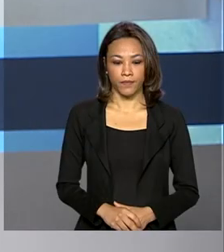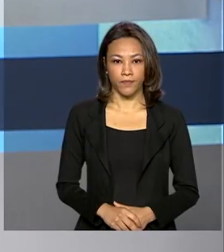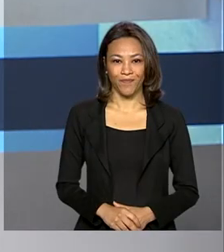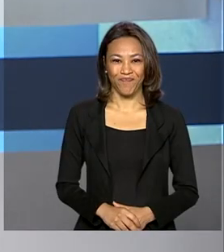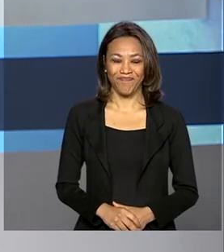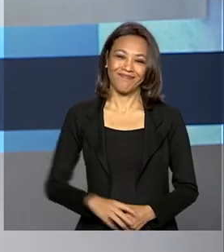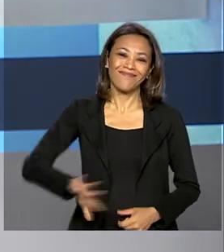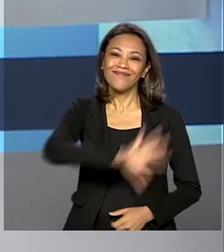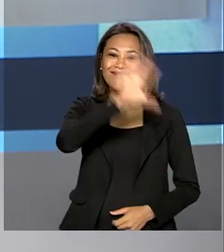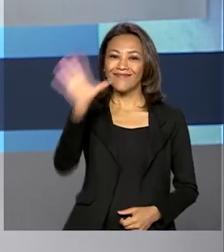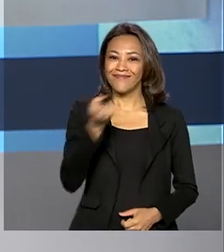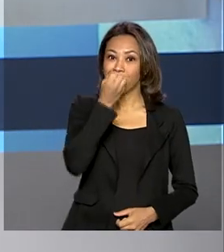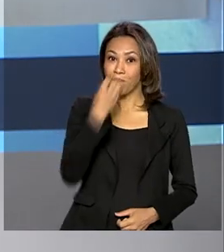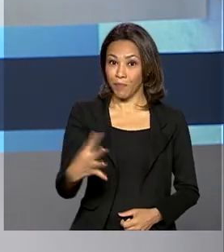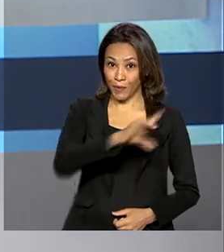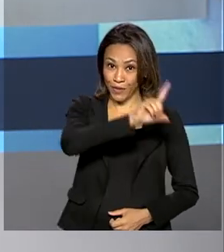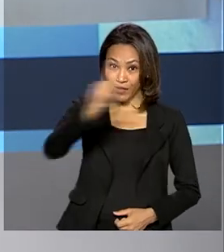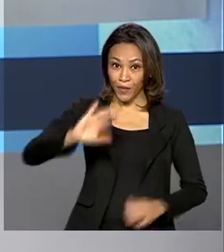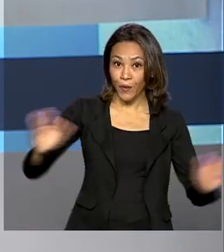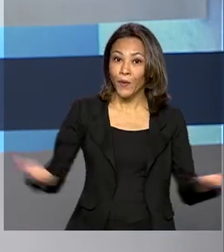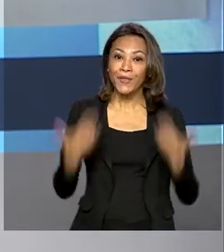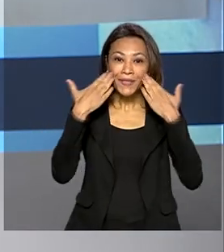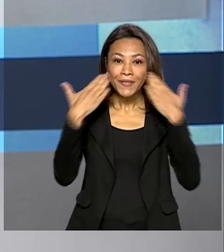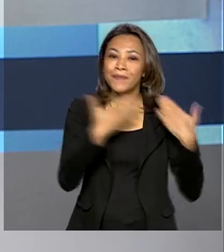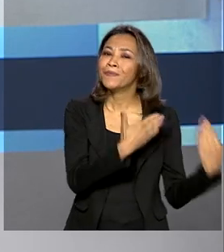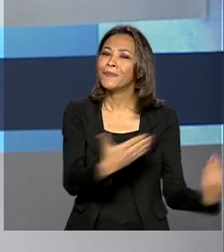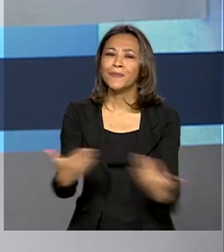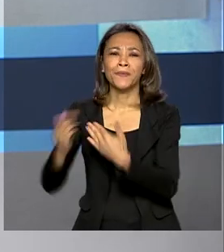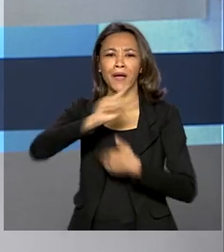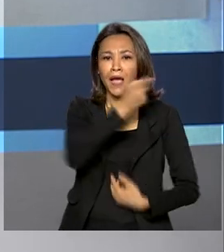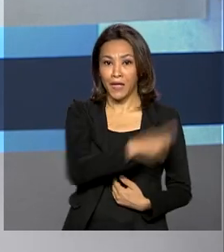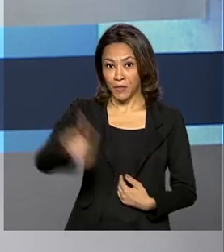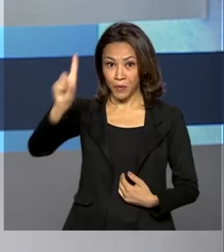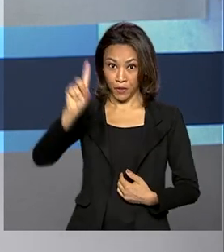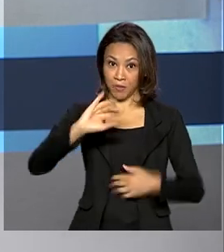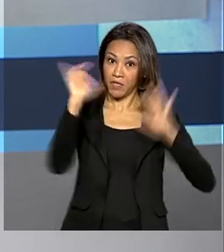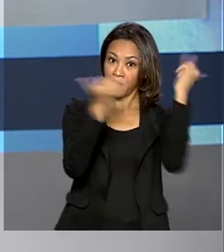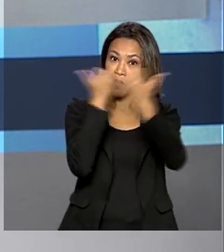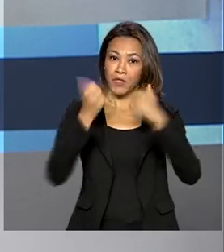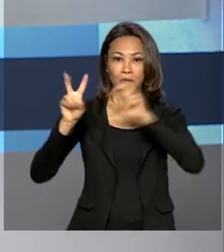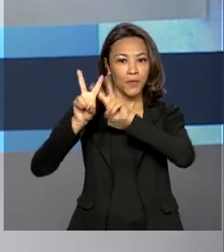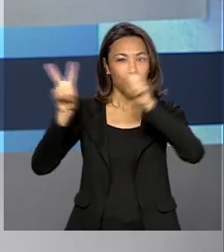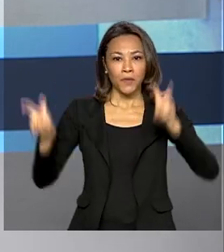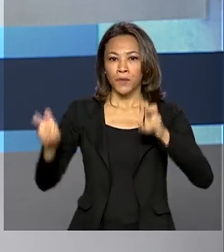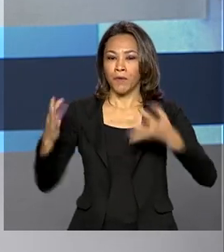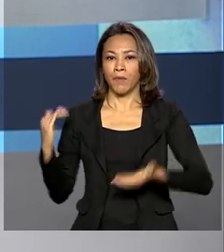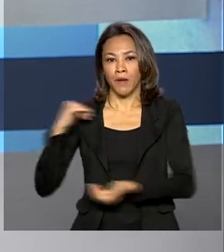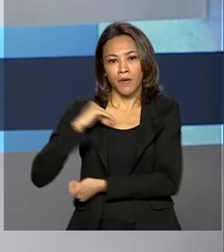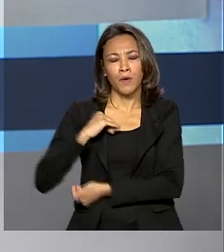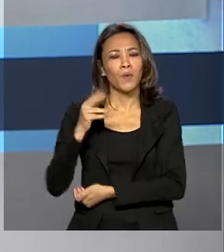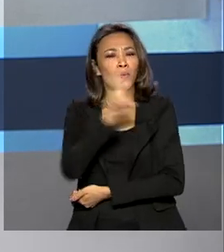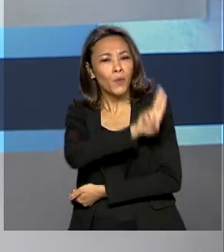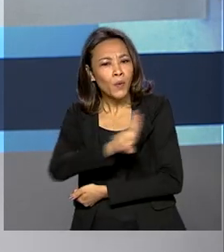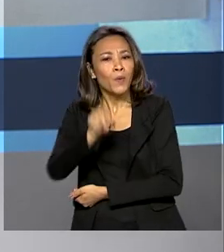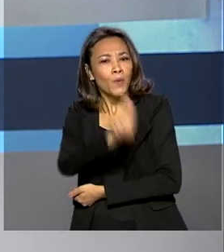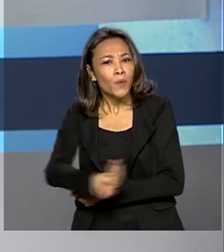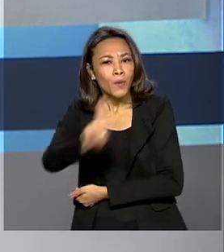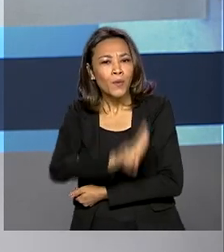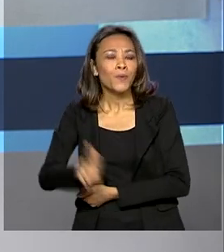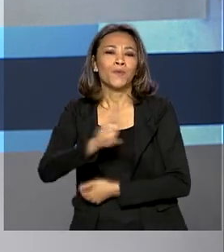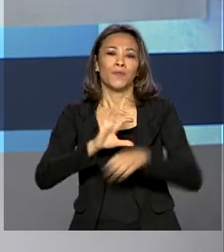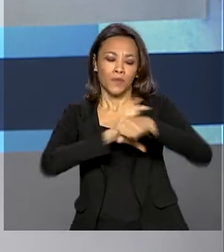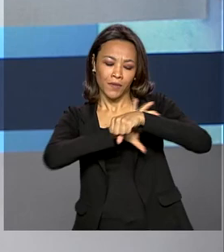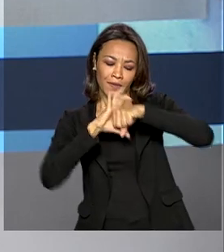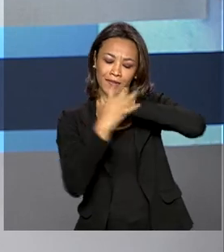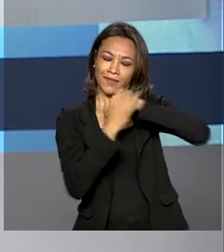Olá, bom dia. Na edição de hoje, as últimas informações da Anvisa sobre o uso emergencial de vacinas contra a Covid